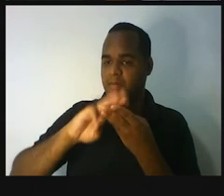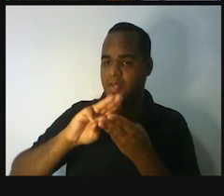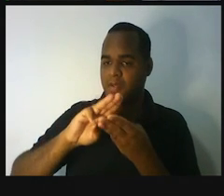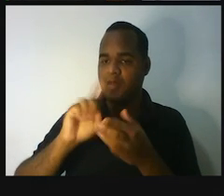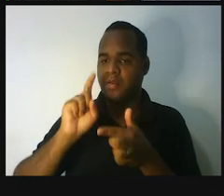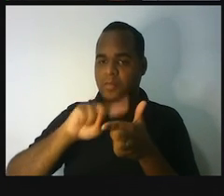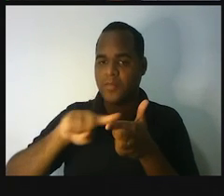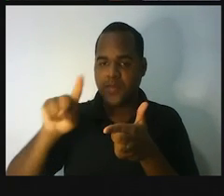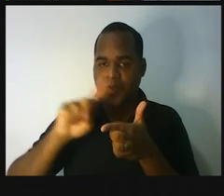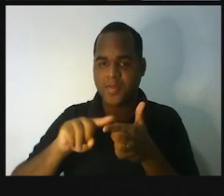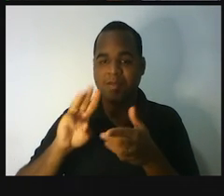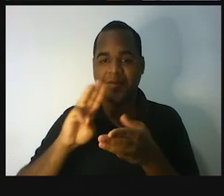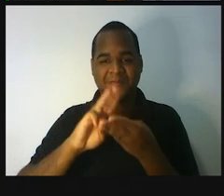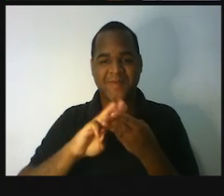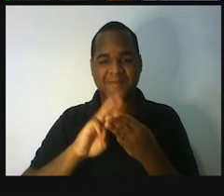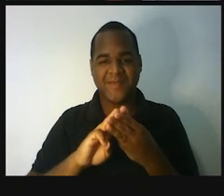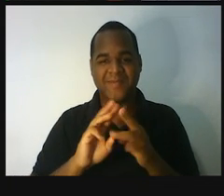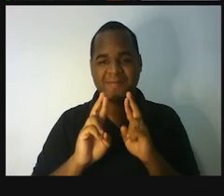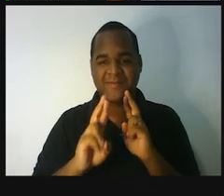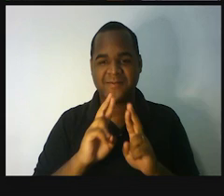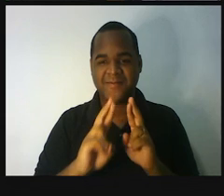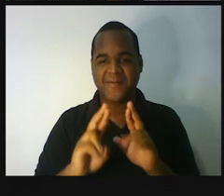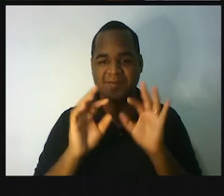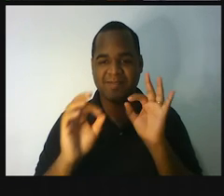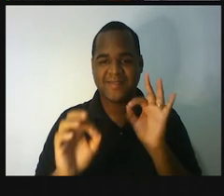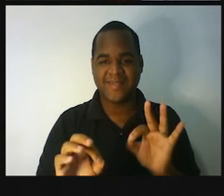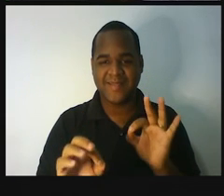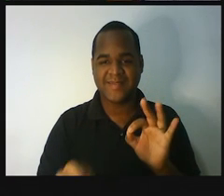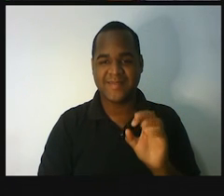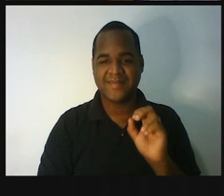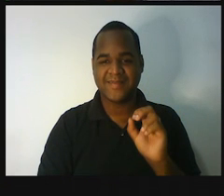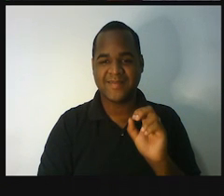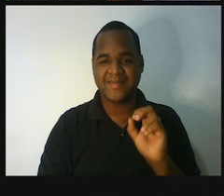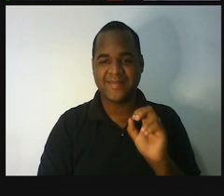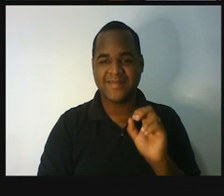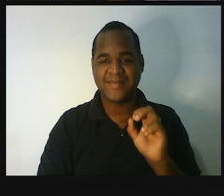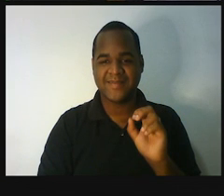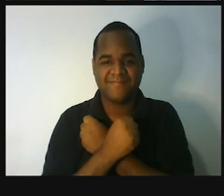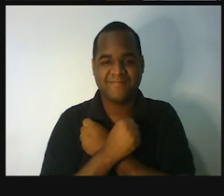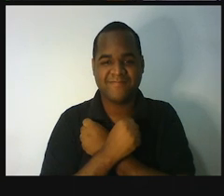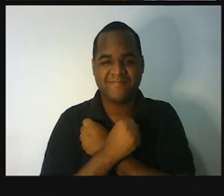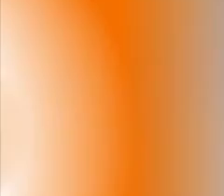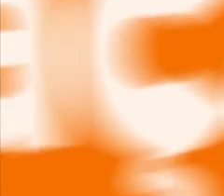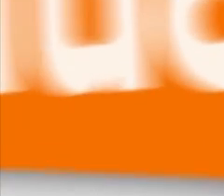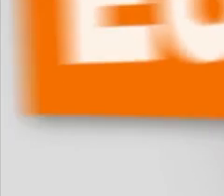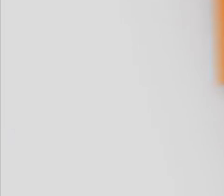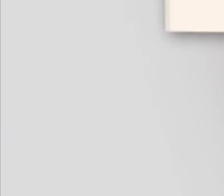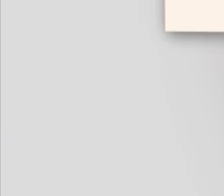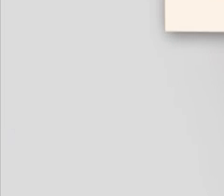não é problema, matemática é solução. Abraço em todo mundo.